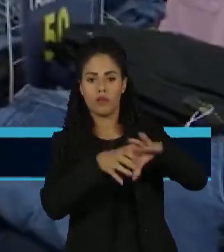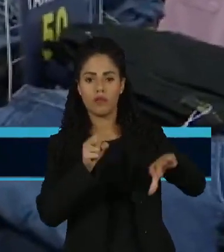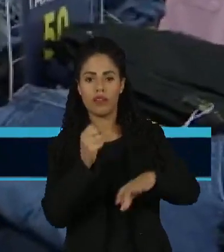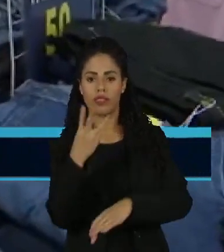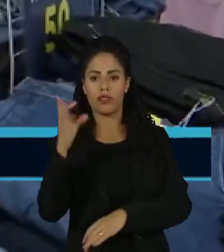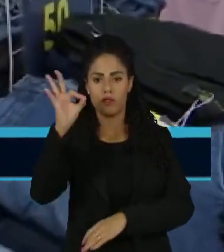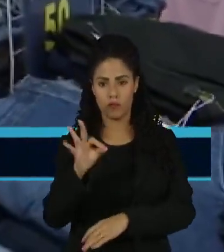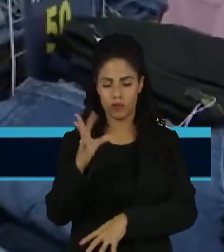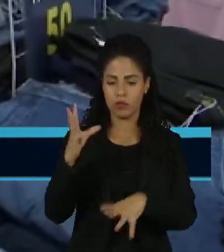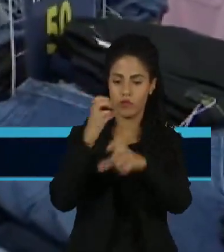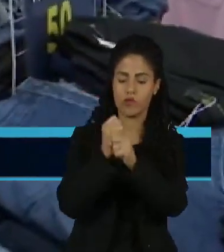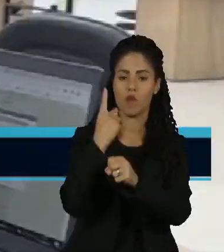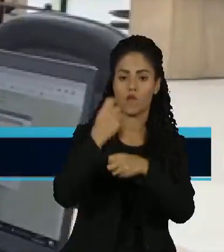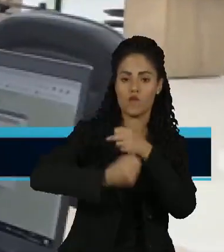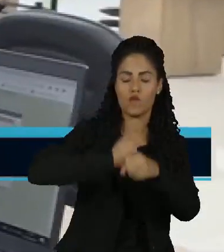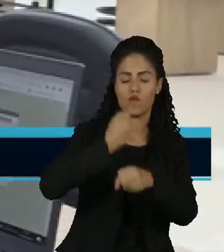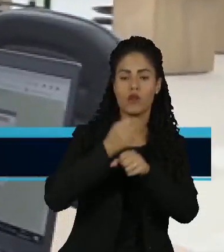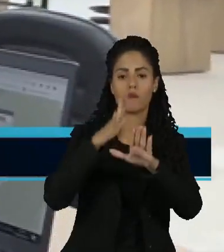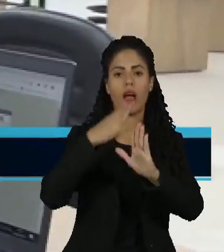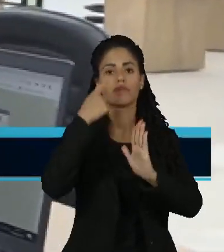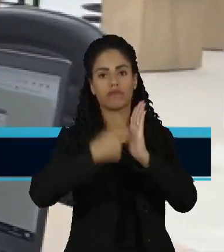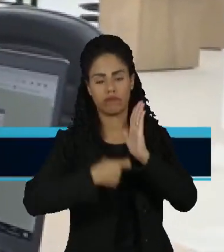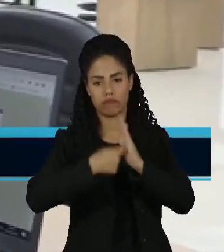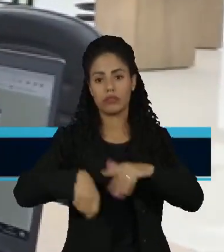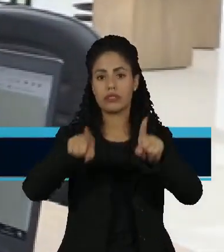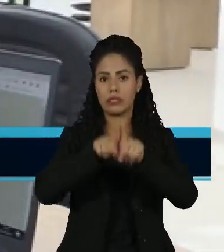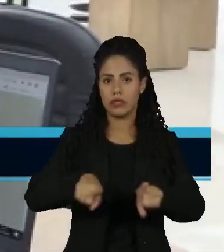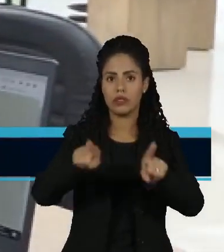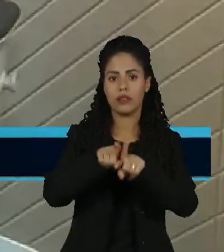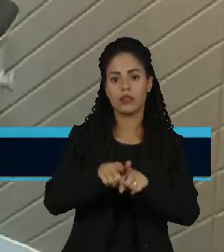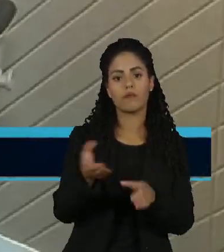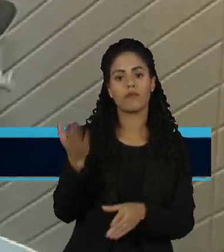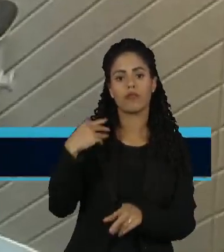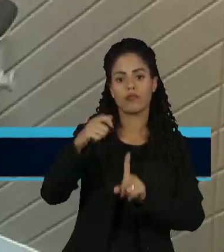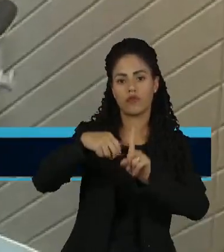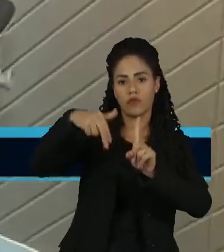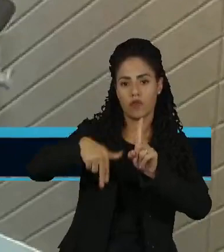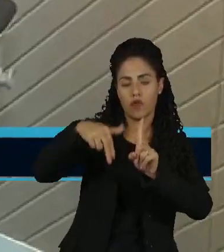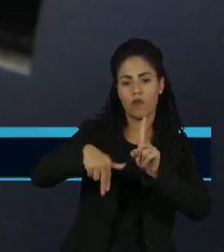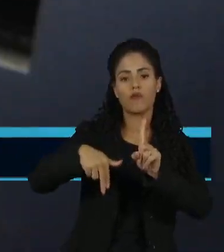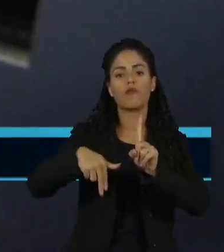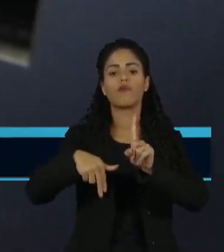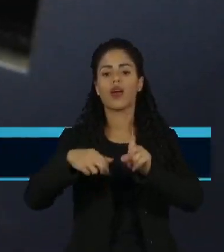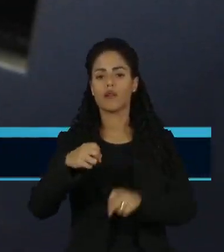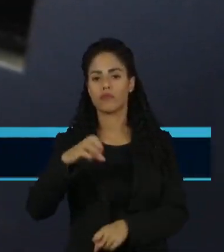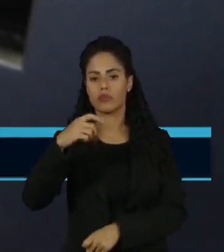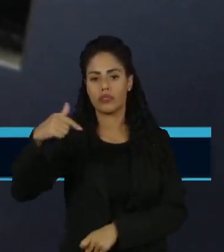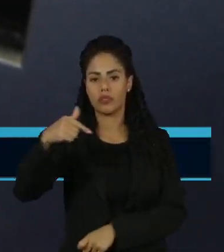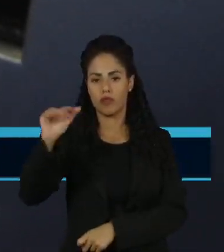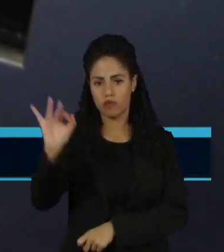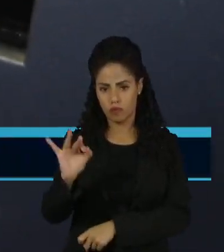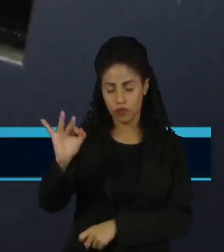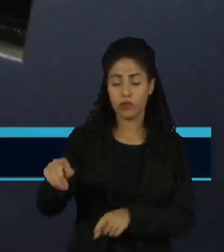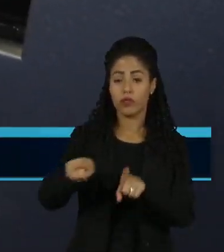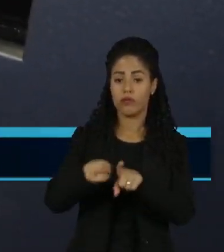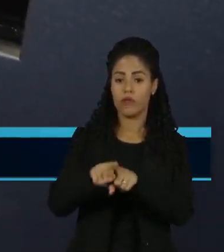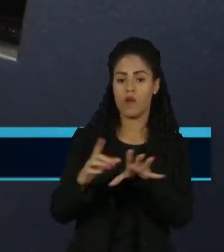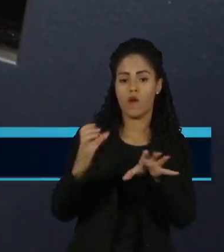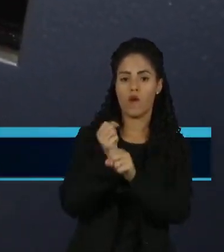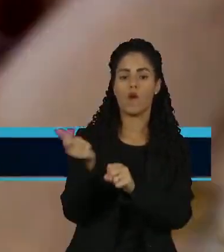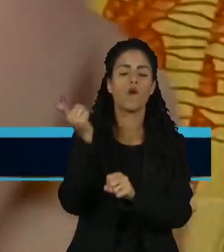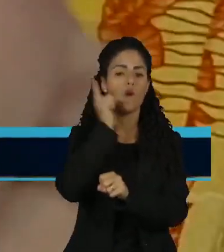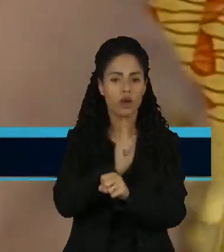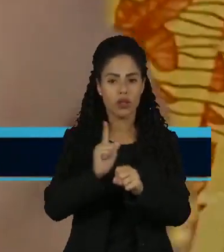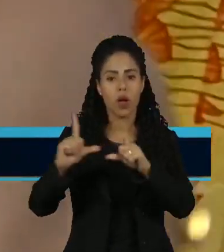% ao ano, mais a taxa referencial, que em novembro está em menos de 1%. Na prática, o rendimento é